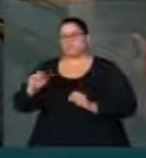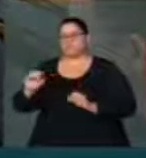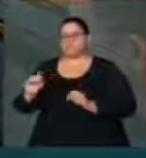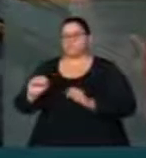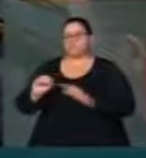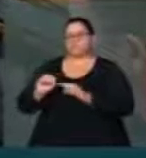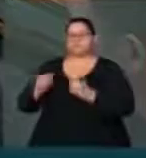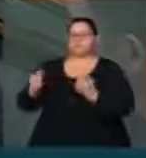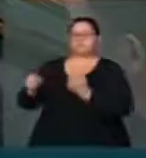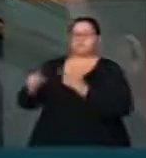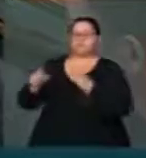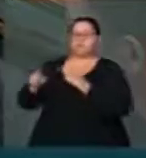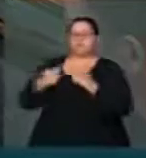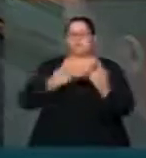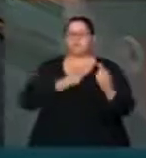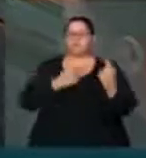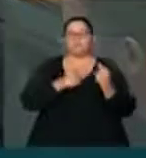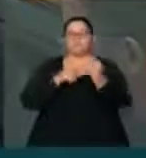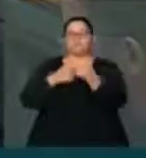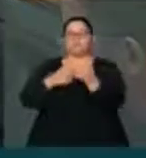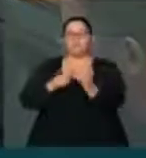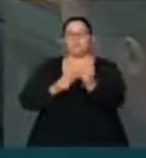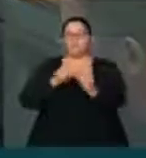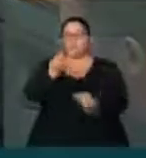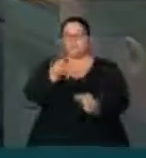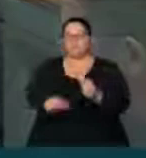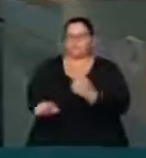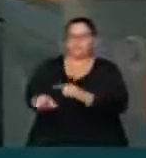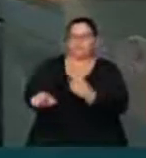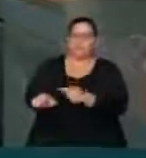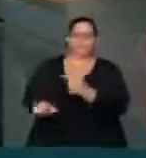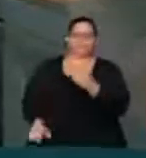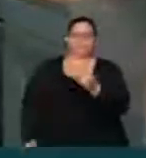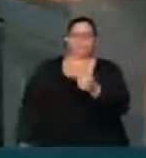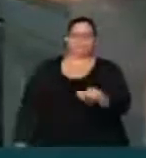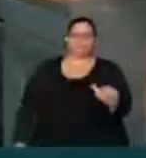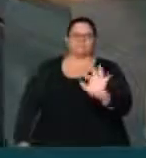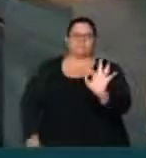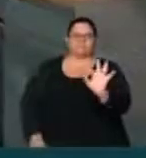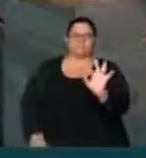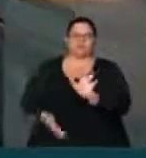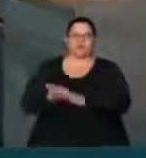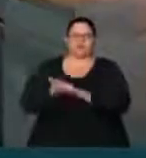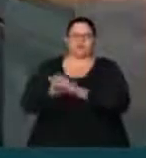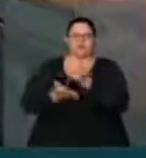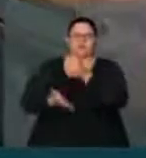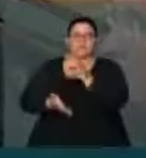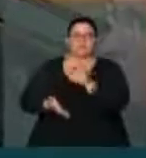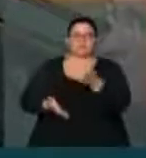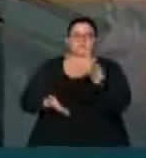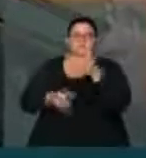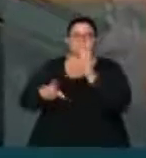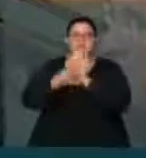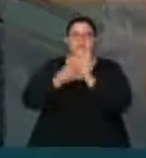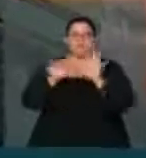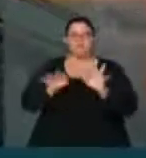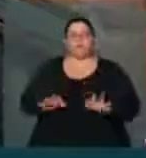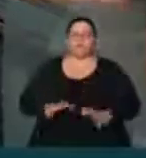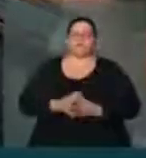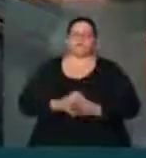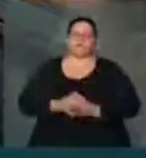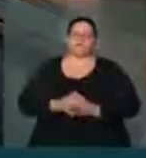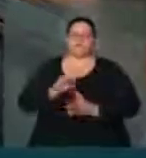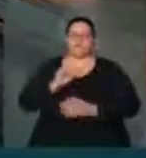contra quem quer que seja o que ele quer é o atendimento à lei se o parlamento brasileiro não